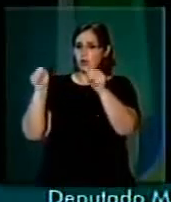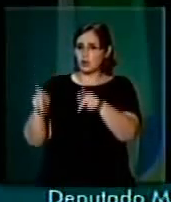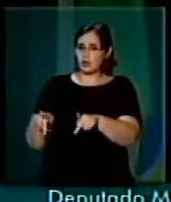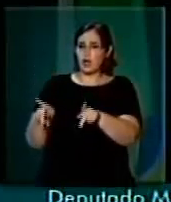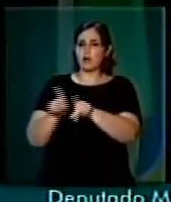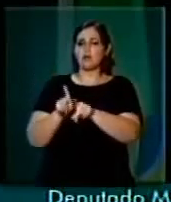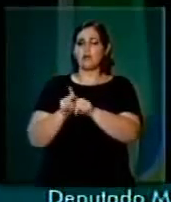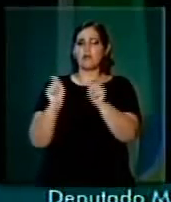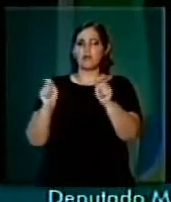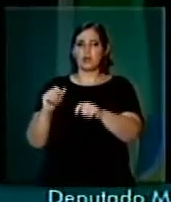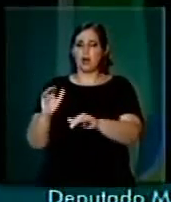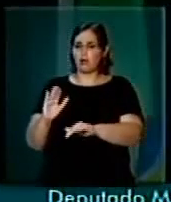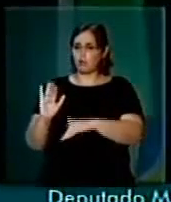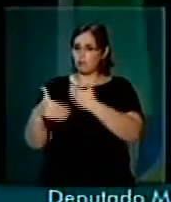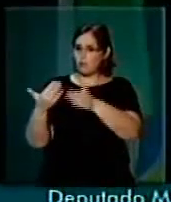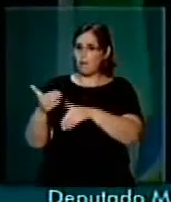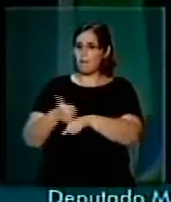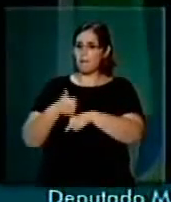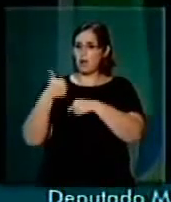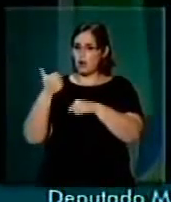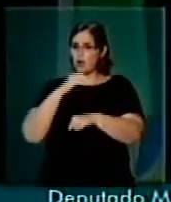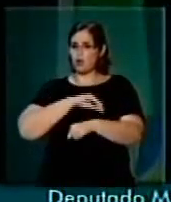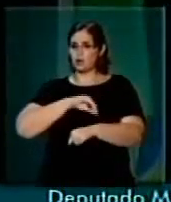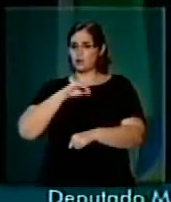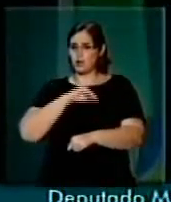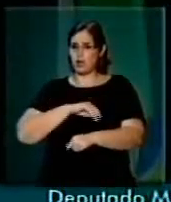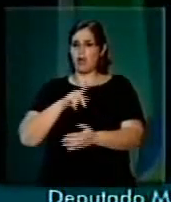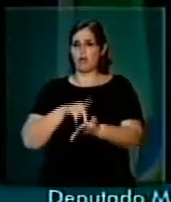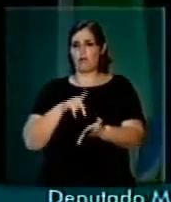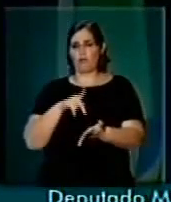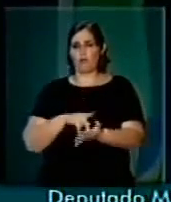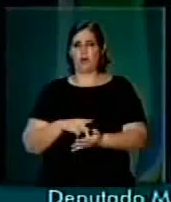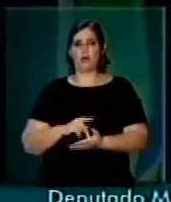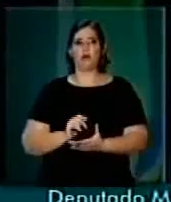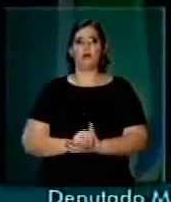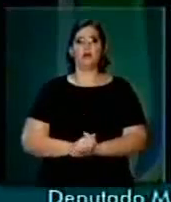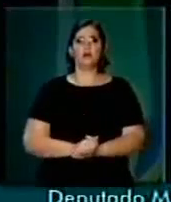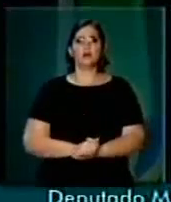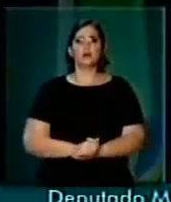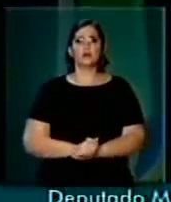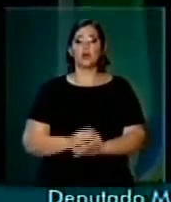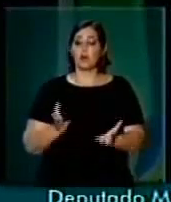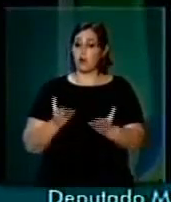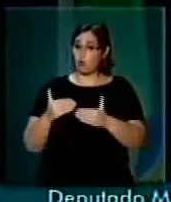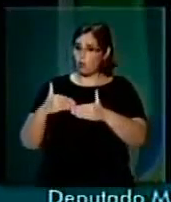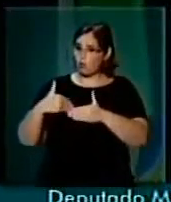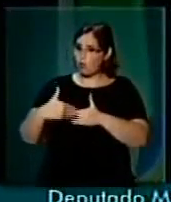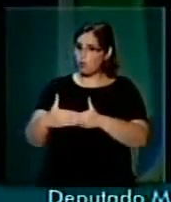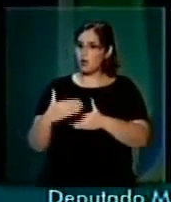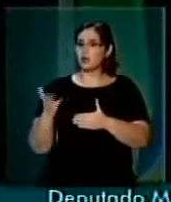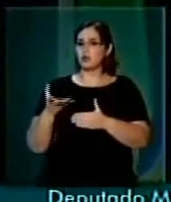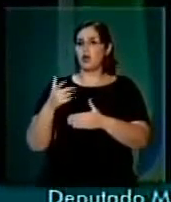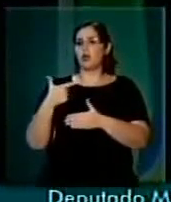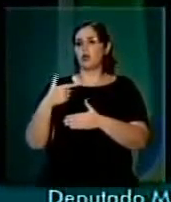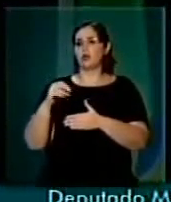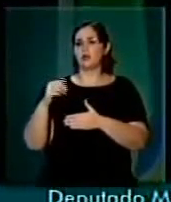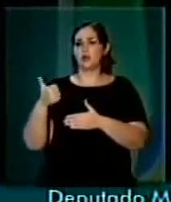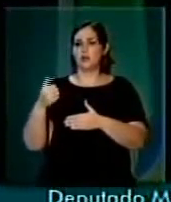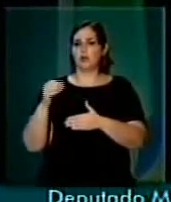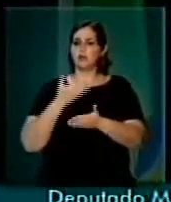conceder um ganho real nos seus proventos a partir do próximo ano.